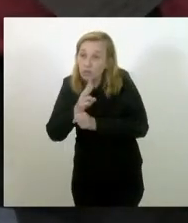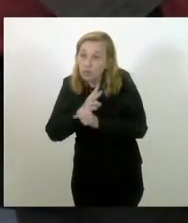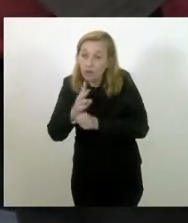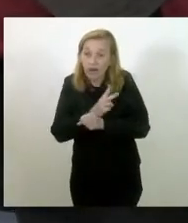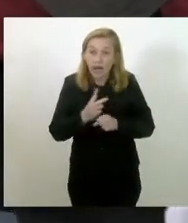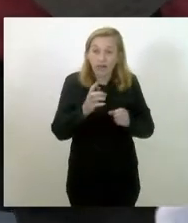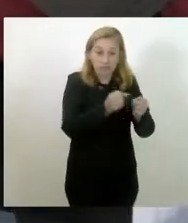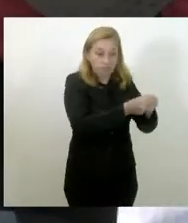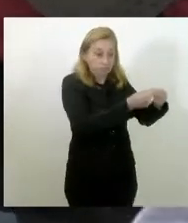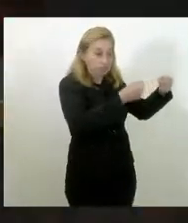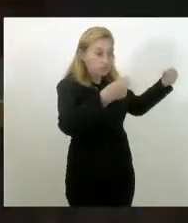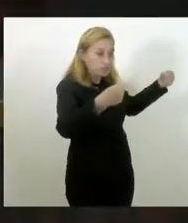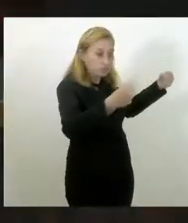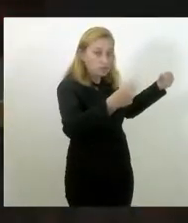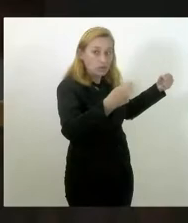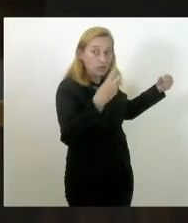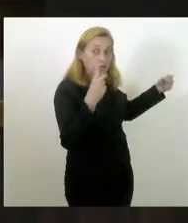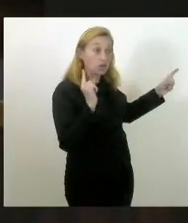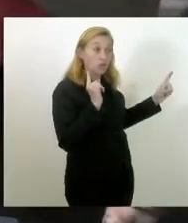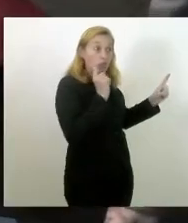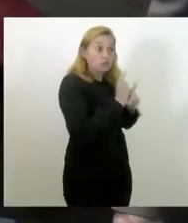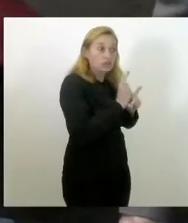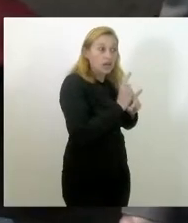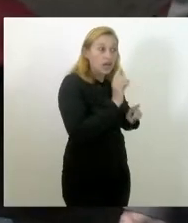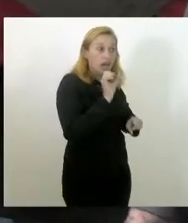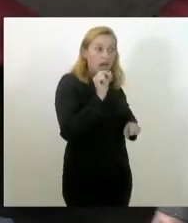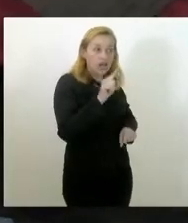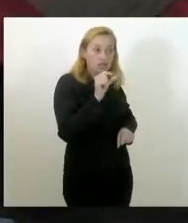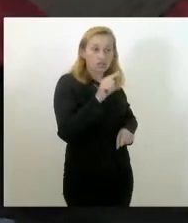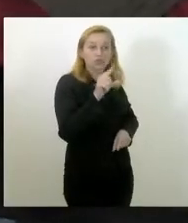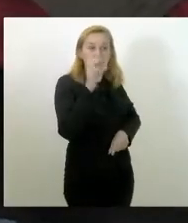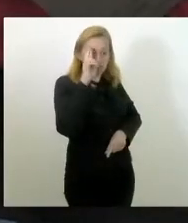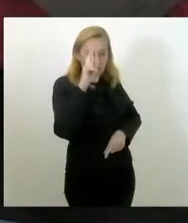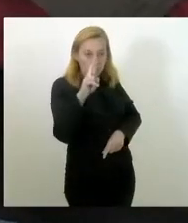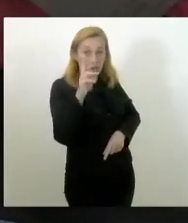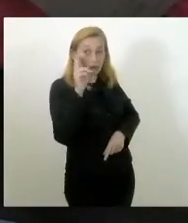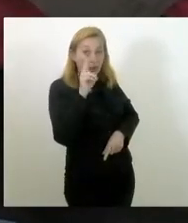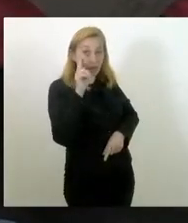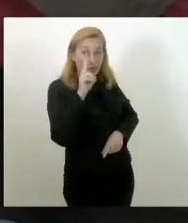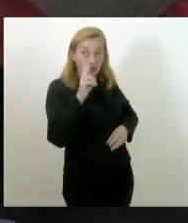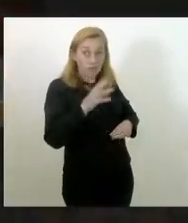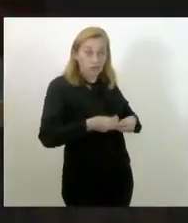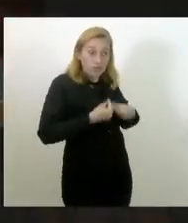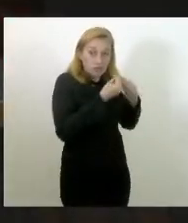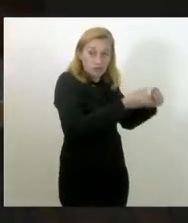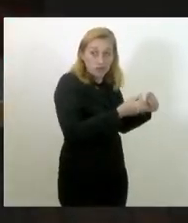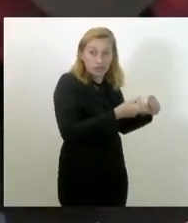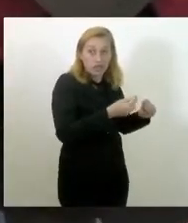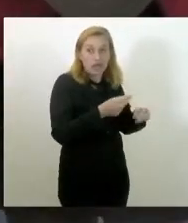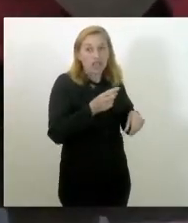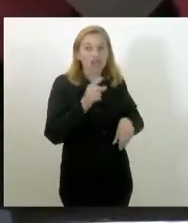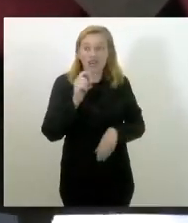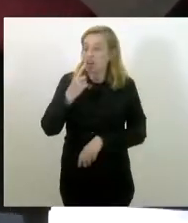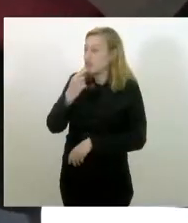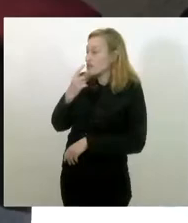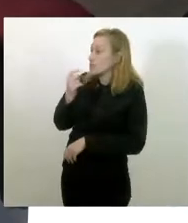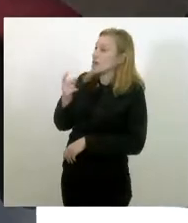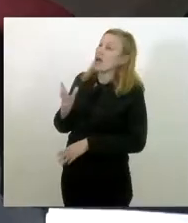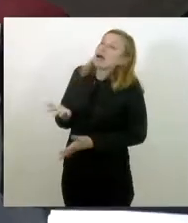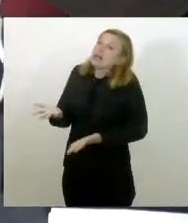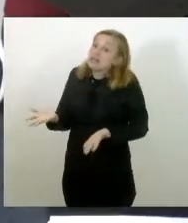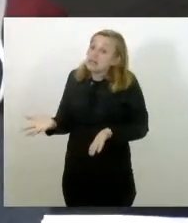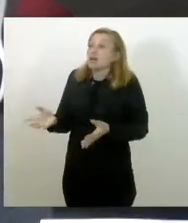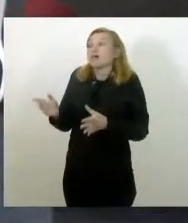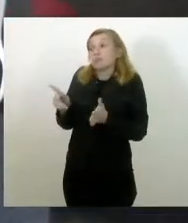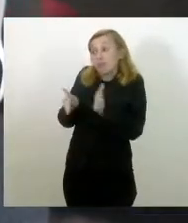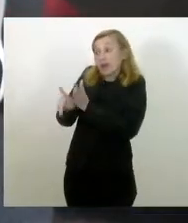meu armário e achei aquela azul que a vossa excelência lembrou, trouxe hoje para deixar aqui. vermelha? Não, a vermelha, Jair, você já pode perguntar